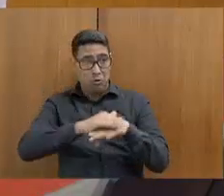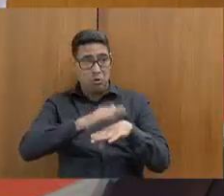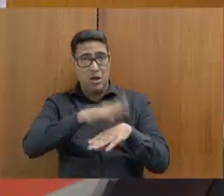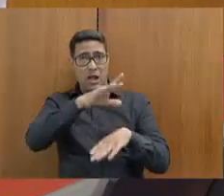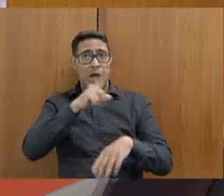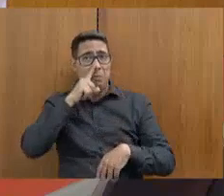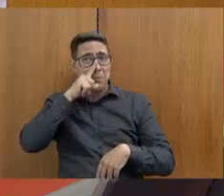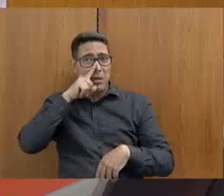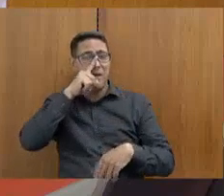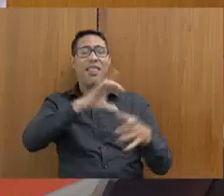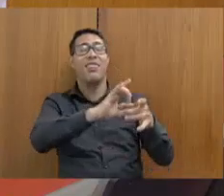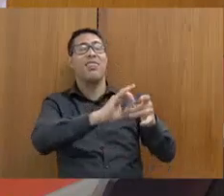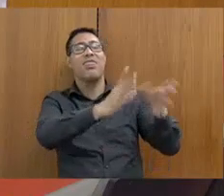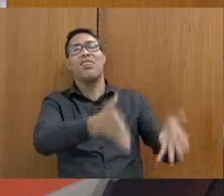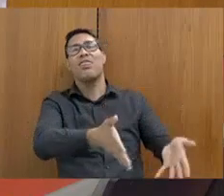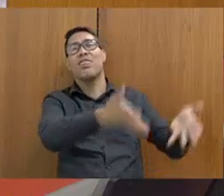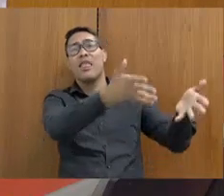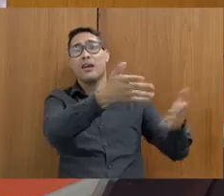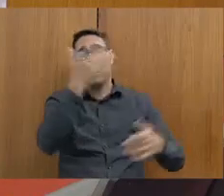fica preso.